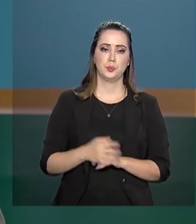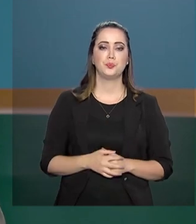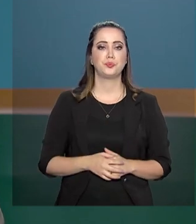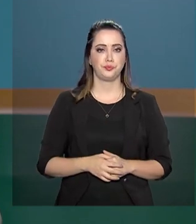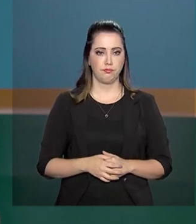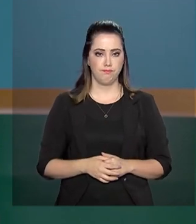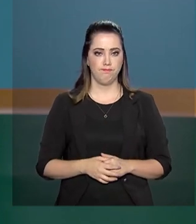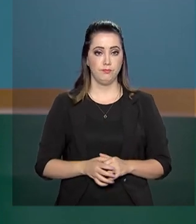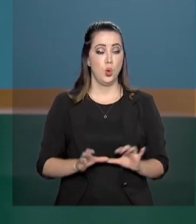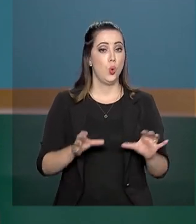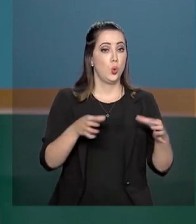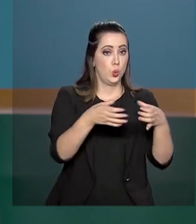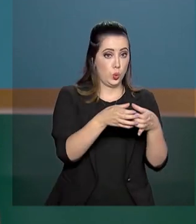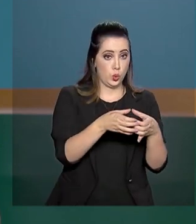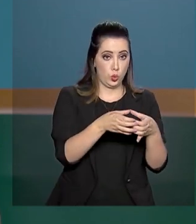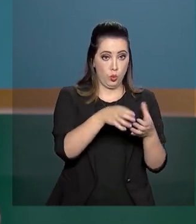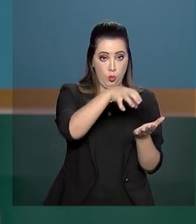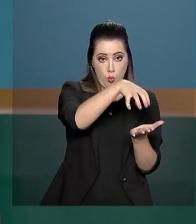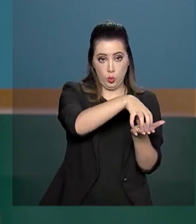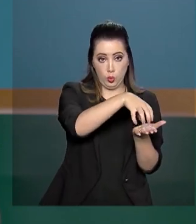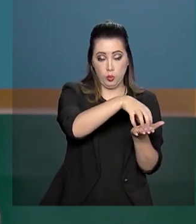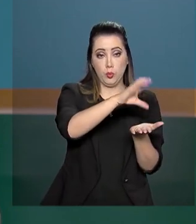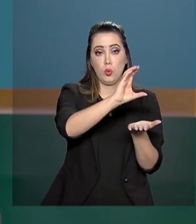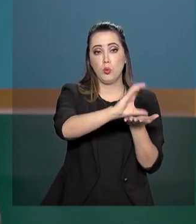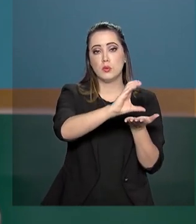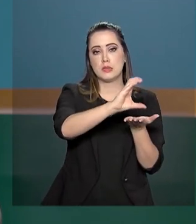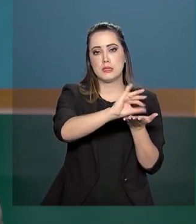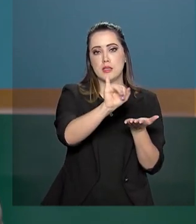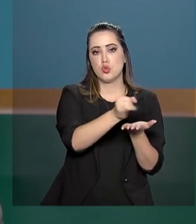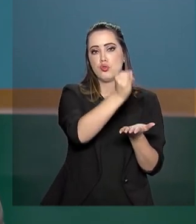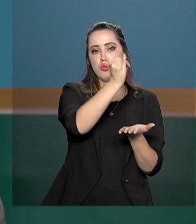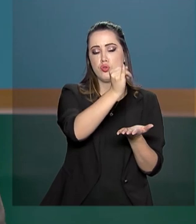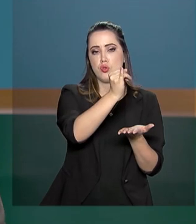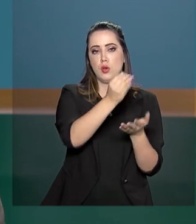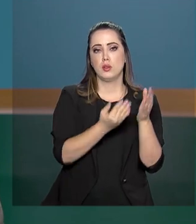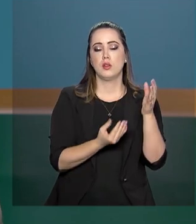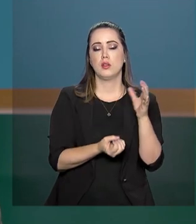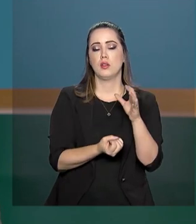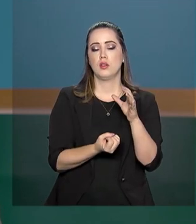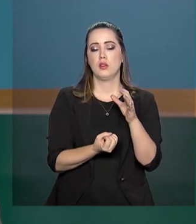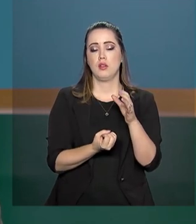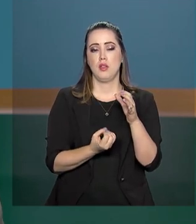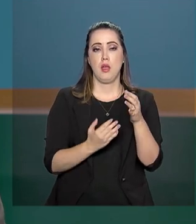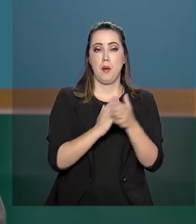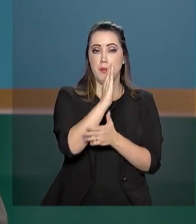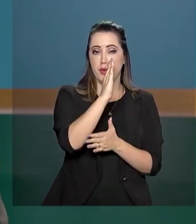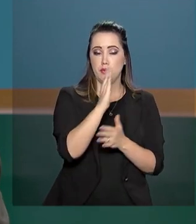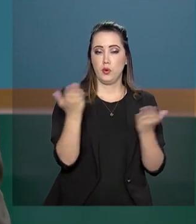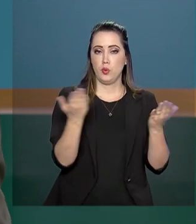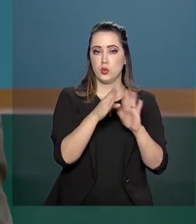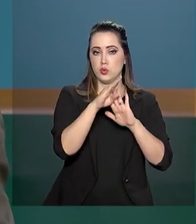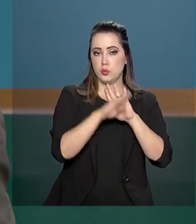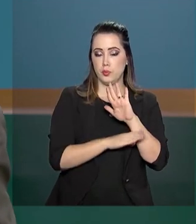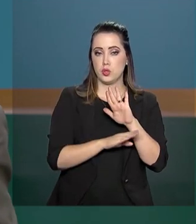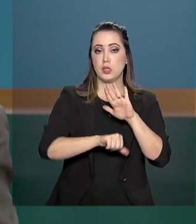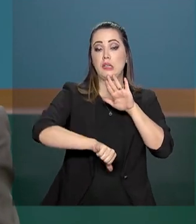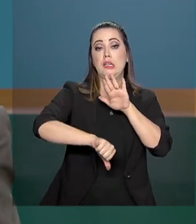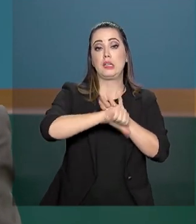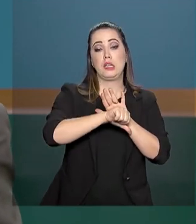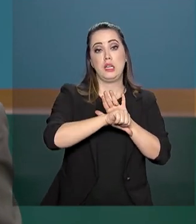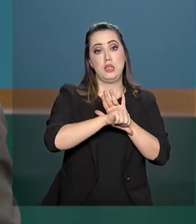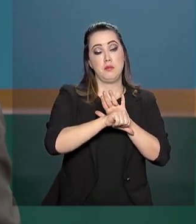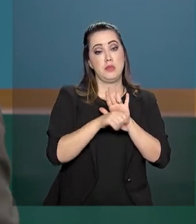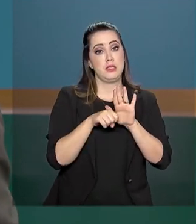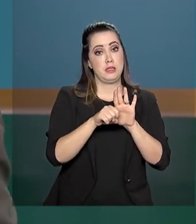Constituição e Justiça do Senado aprovou hoje projeto que criminaliza o Caixa 2. A proposta, que faz parte do pacote